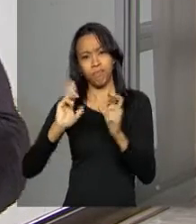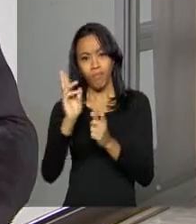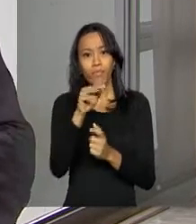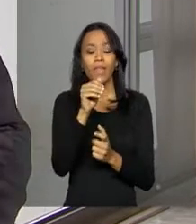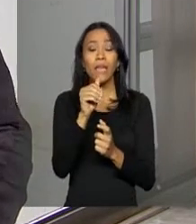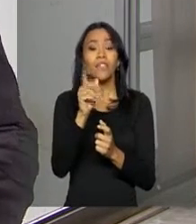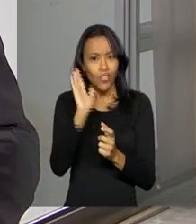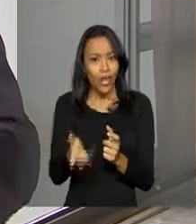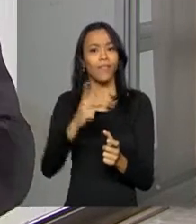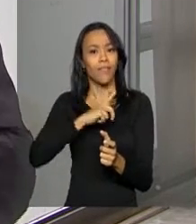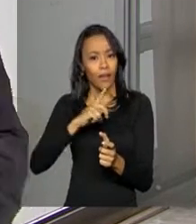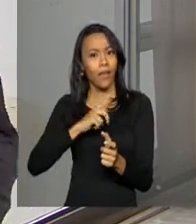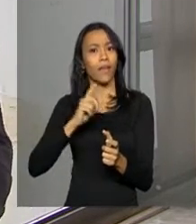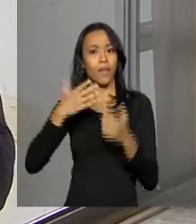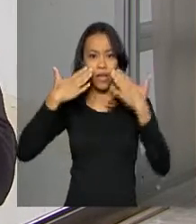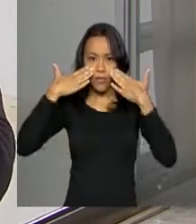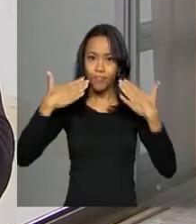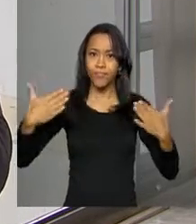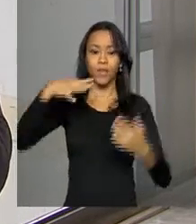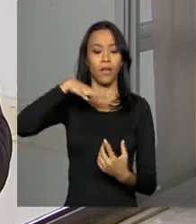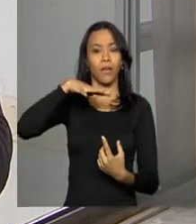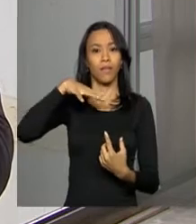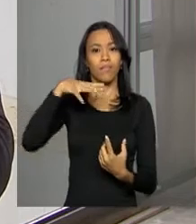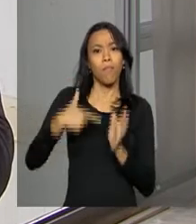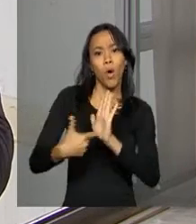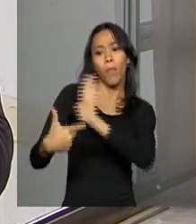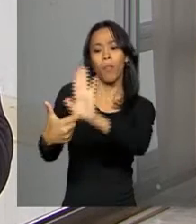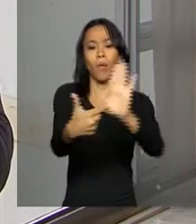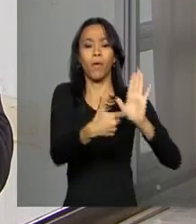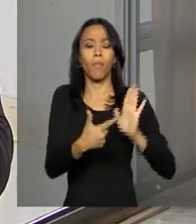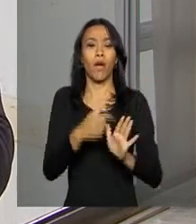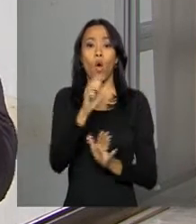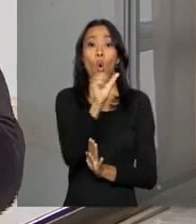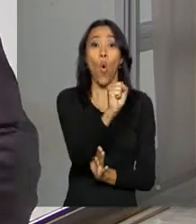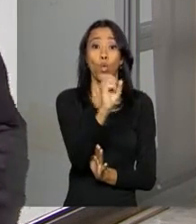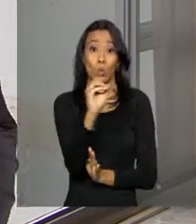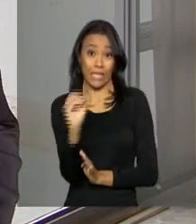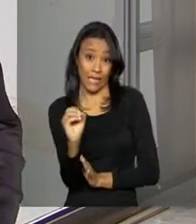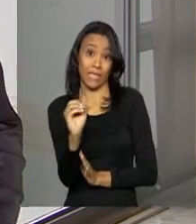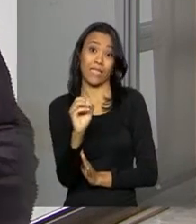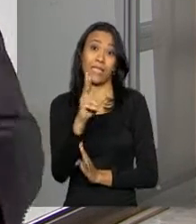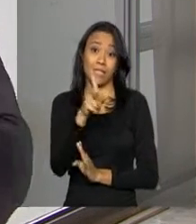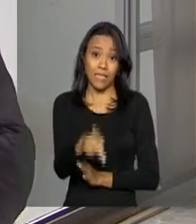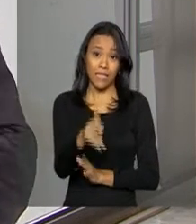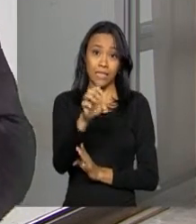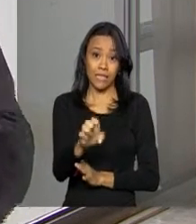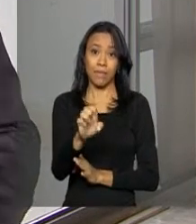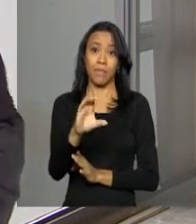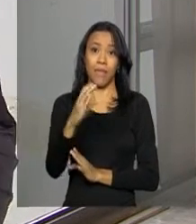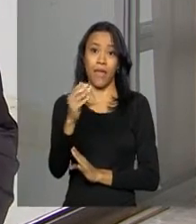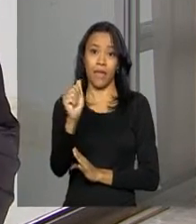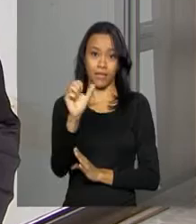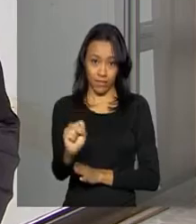já existe uma exposição no centro de 800 peças produzidas pelo